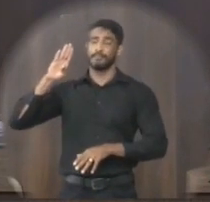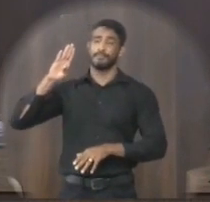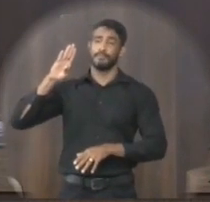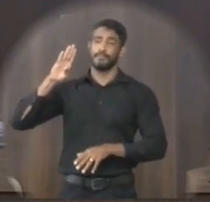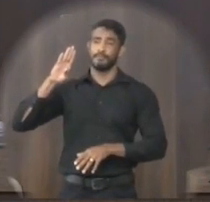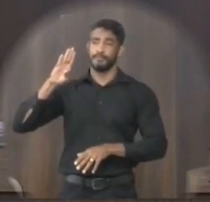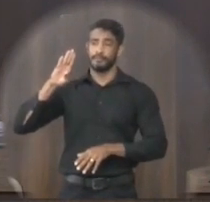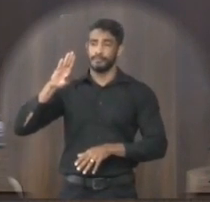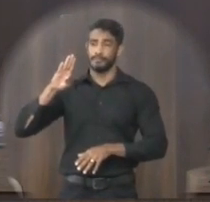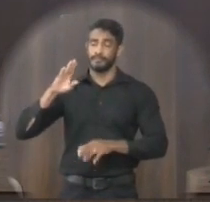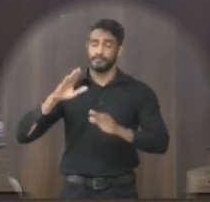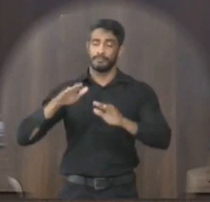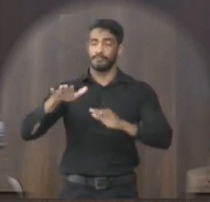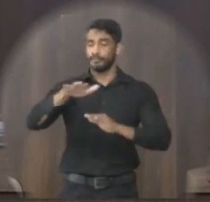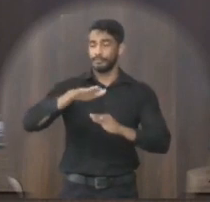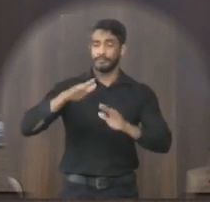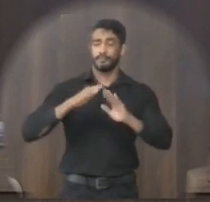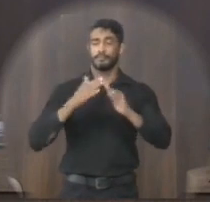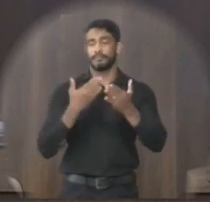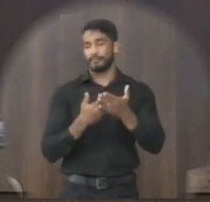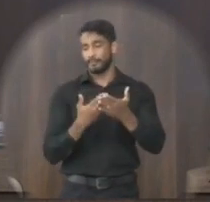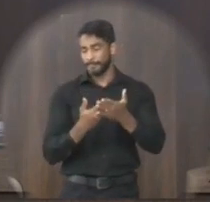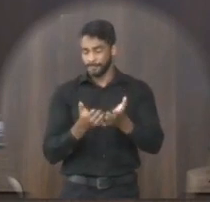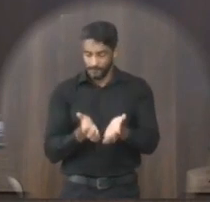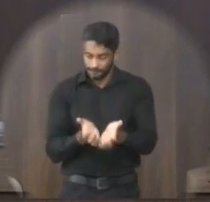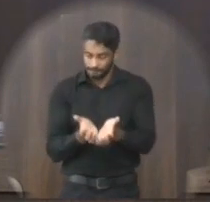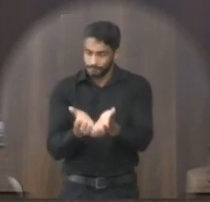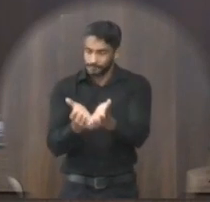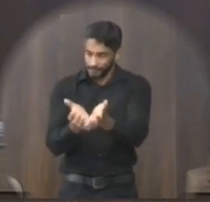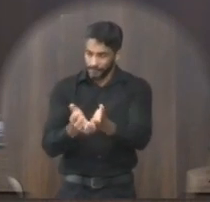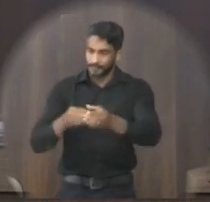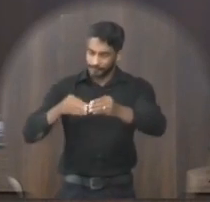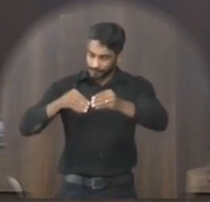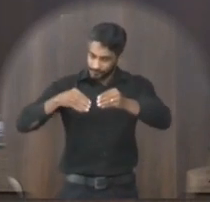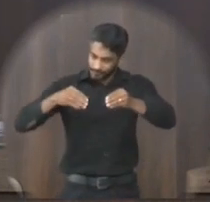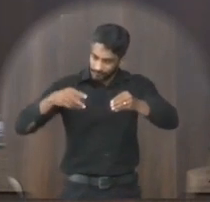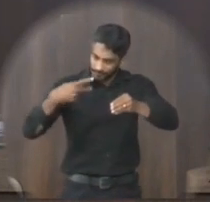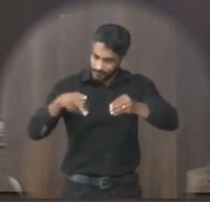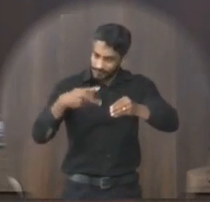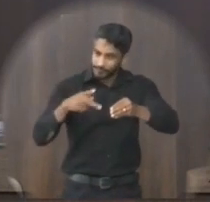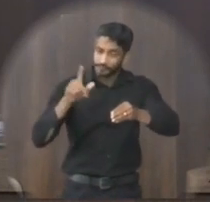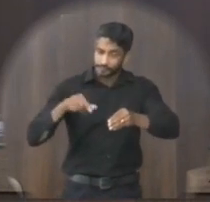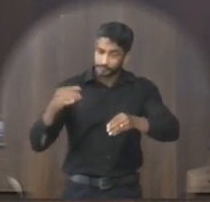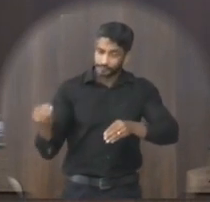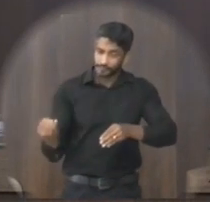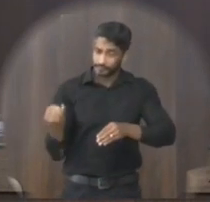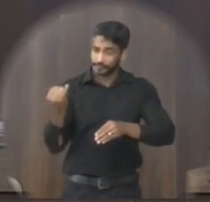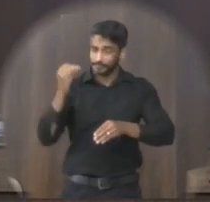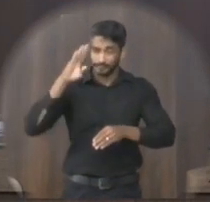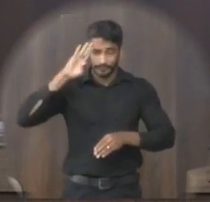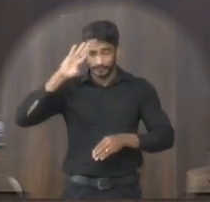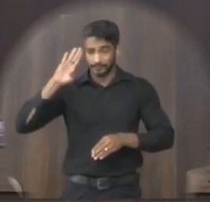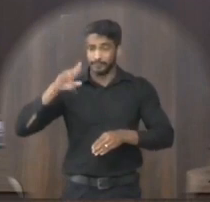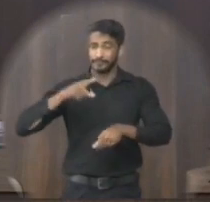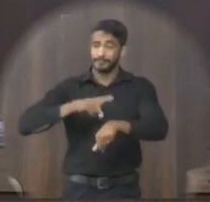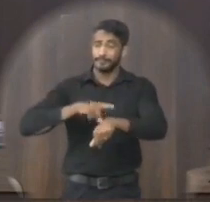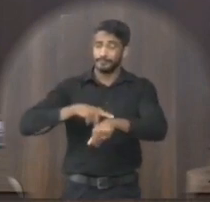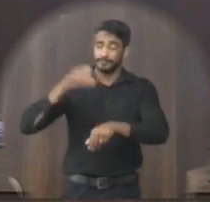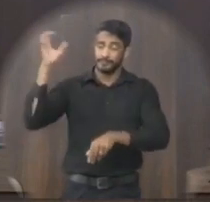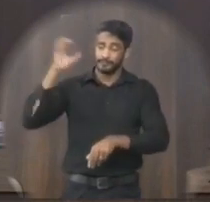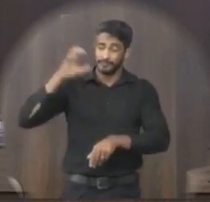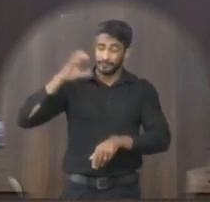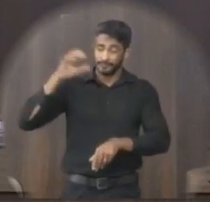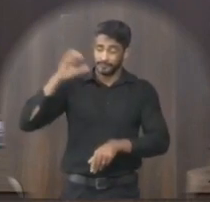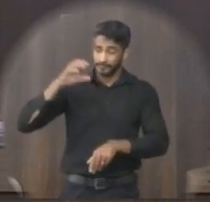linha escolar a viabilização deste patrulhamento e cascalhamento é de suma importância principalmente agora no período de chuvas